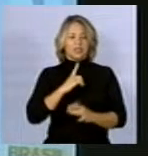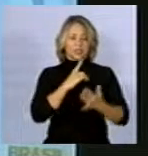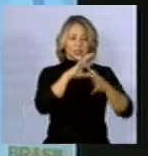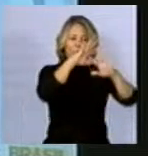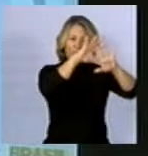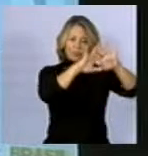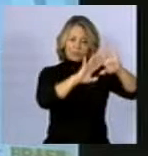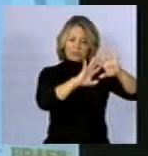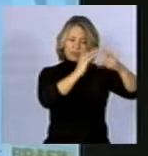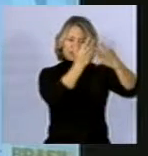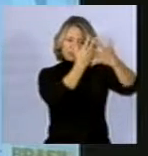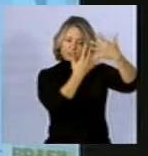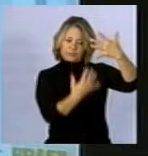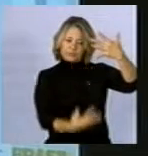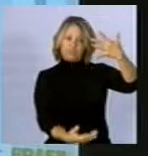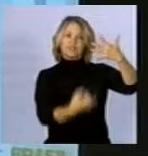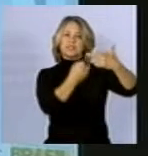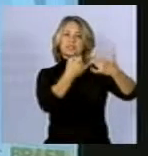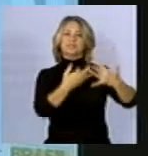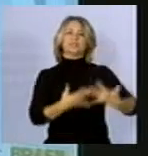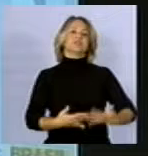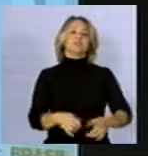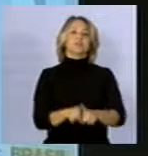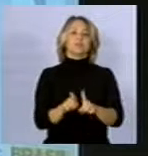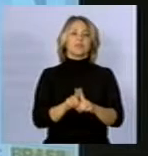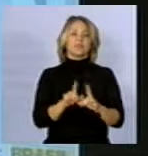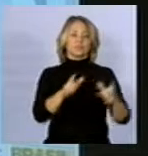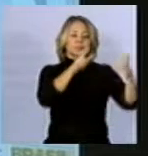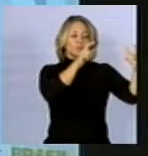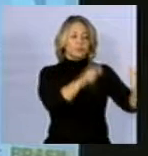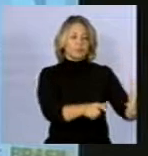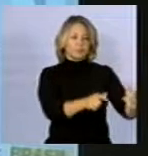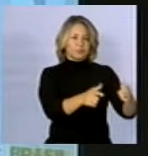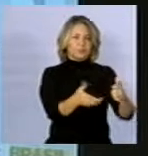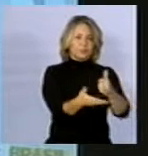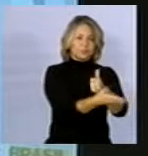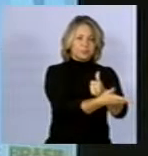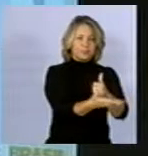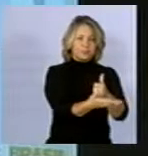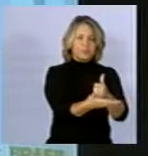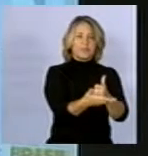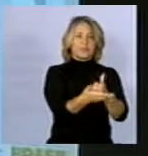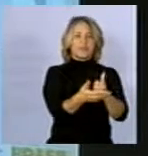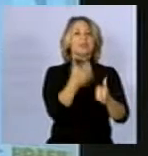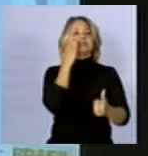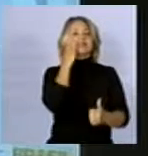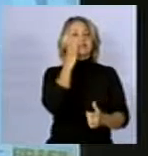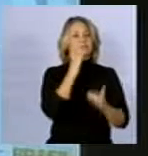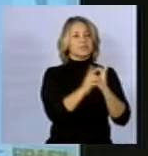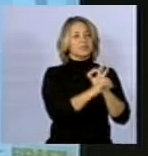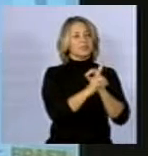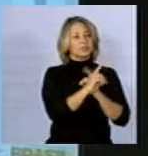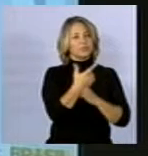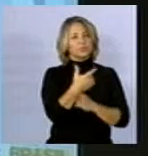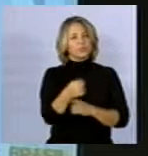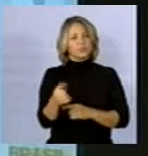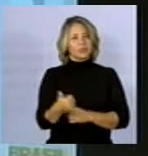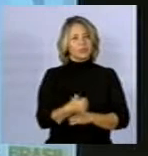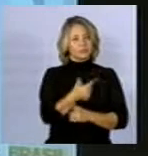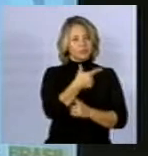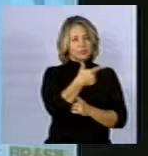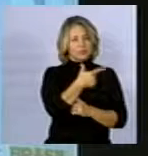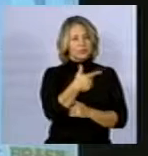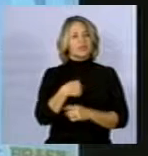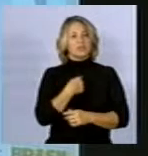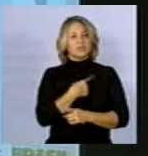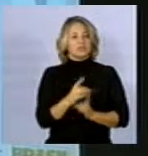baixo, escrevendo as taxas brutas de incidência das localizações primárias estimadas para 2012 em homens no Brasil. A gente